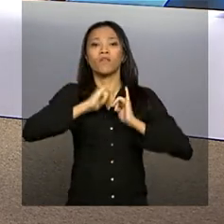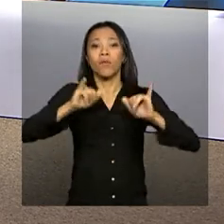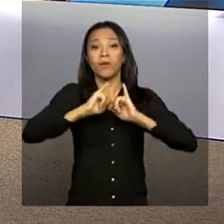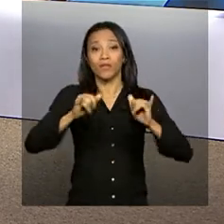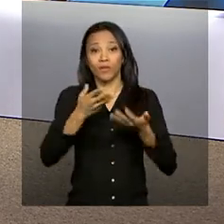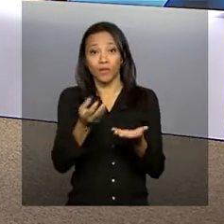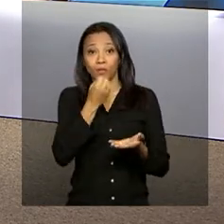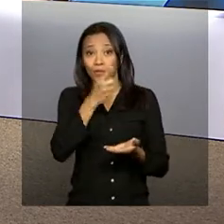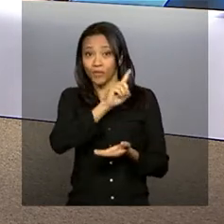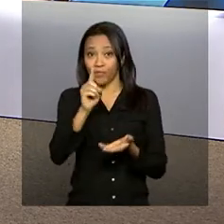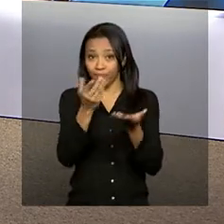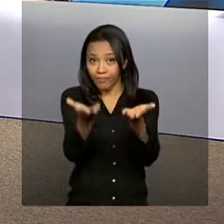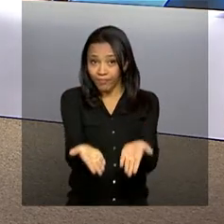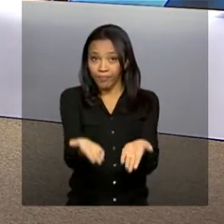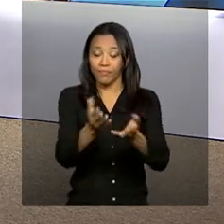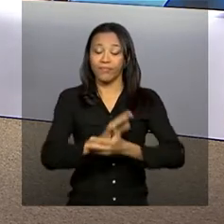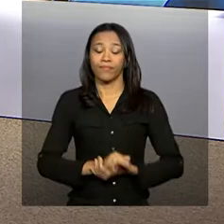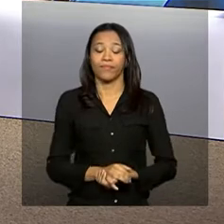vivo. Bom dia, Luana.